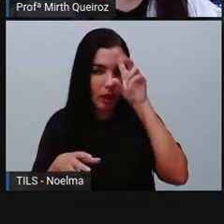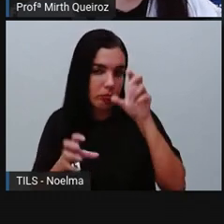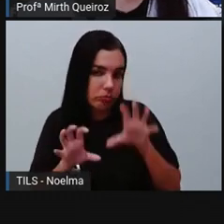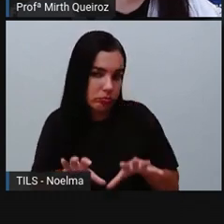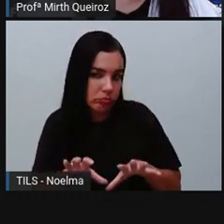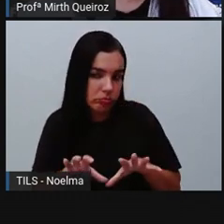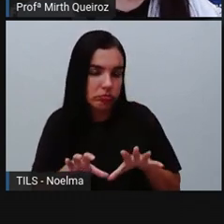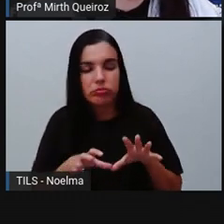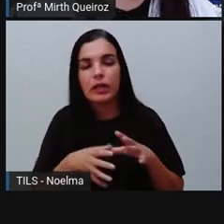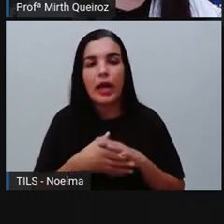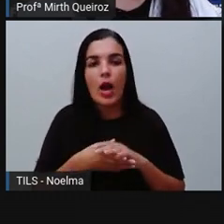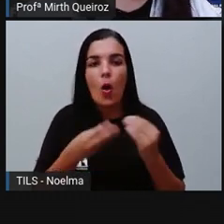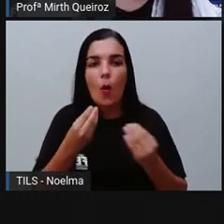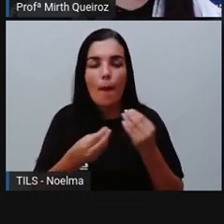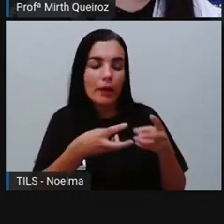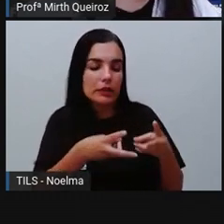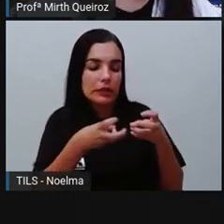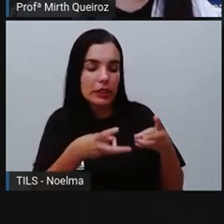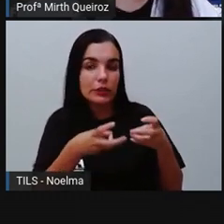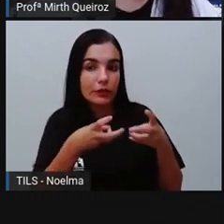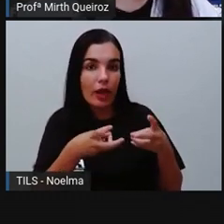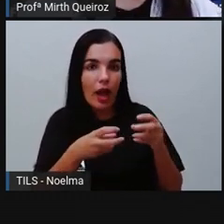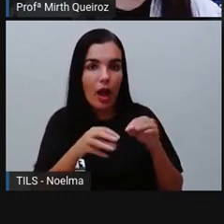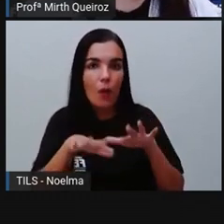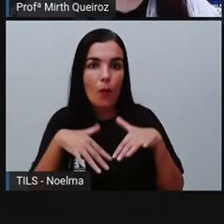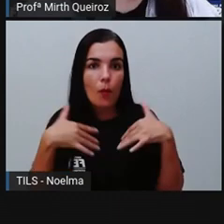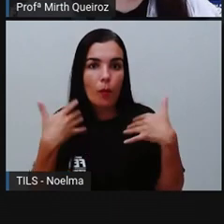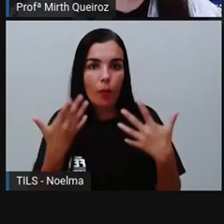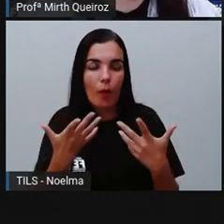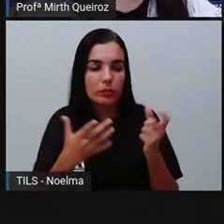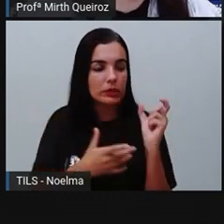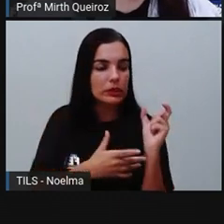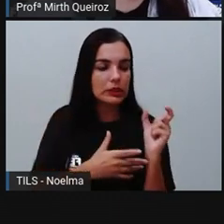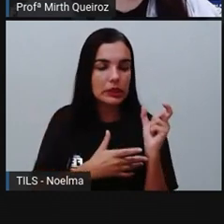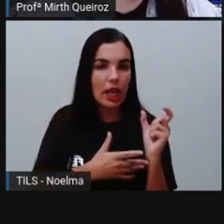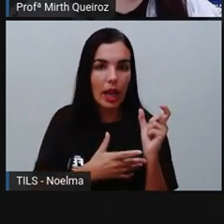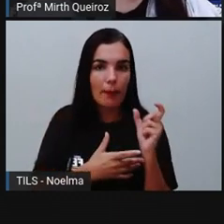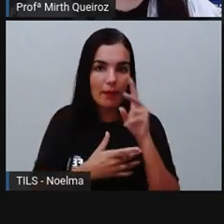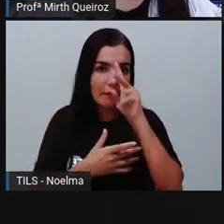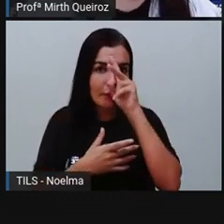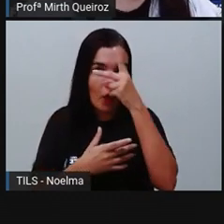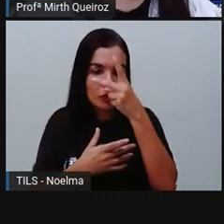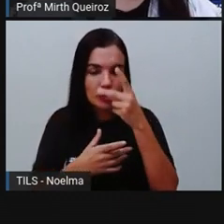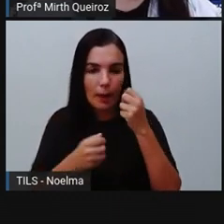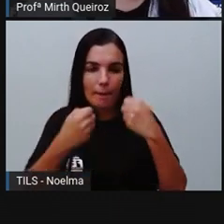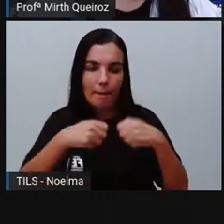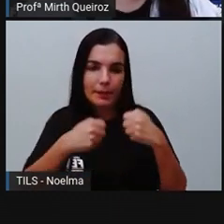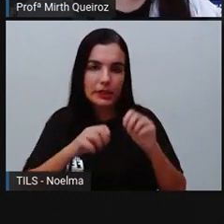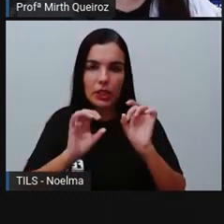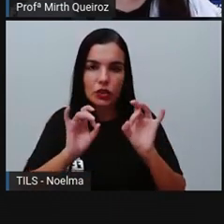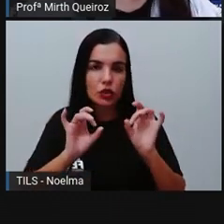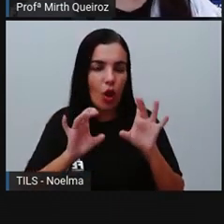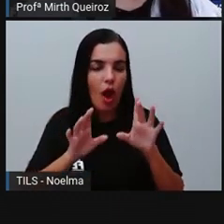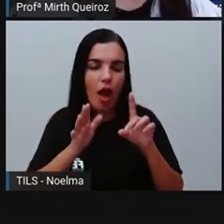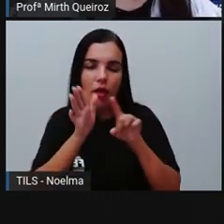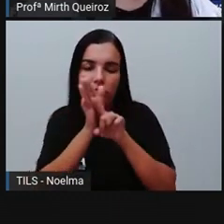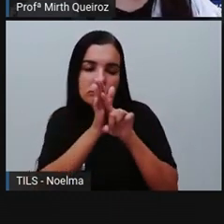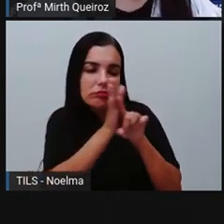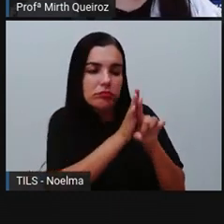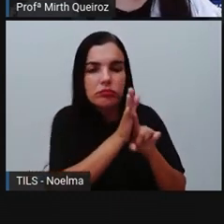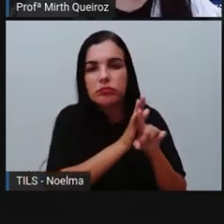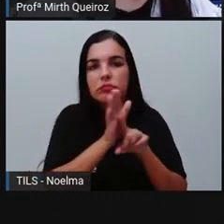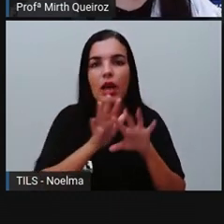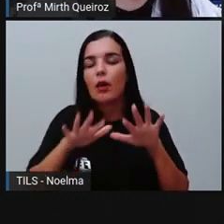pra gente identificar qual é a sílaba tônica, basta a gente ver, analisar aí qual das sílabas é